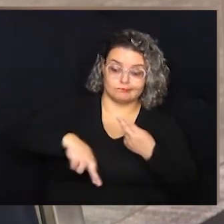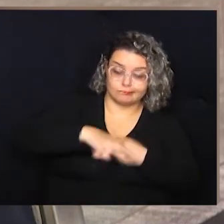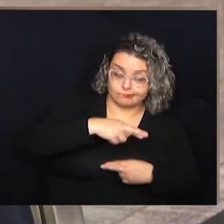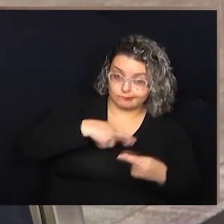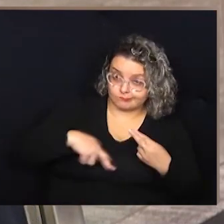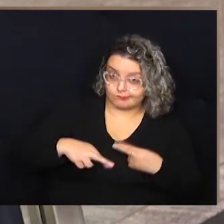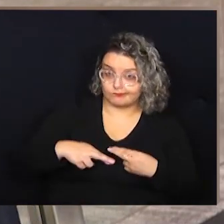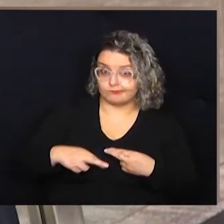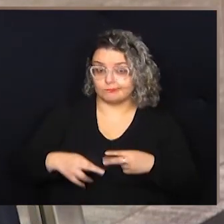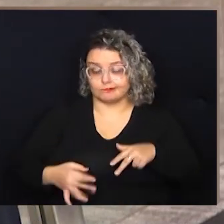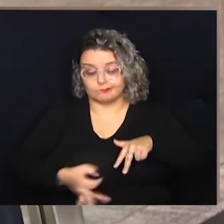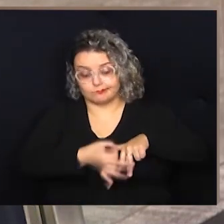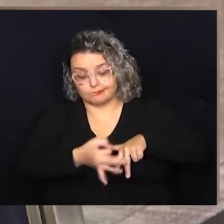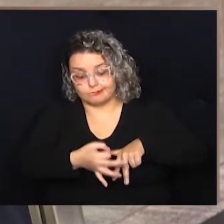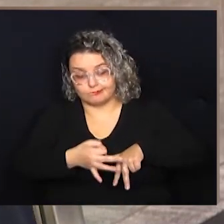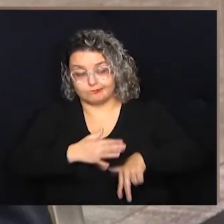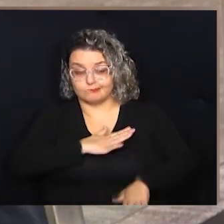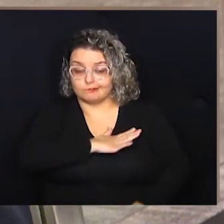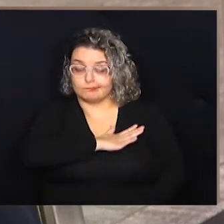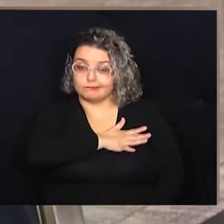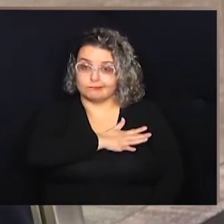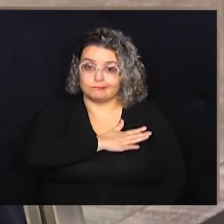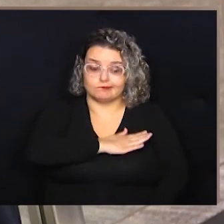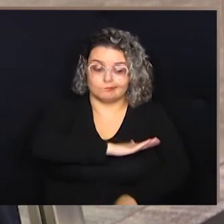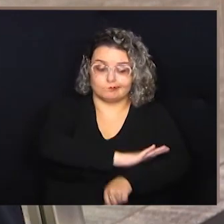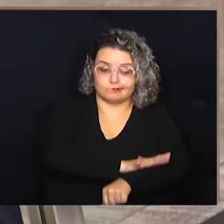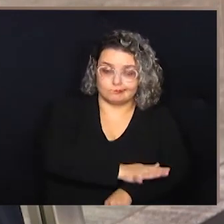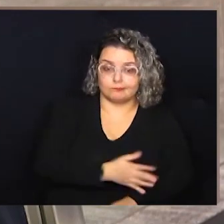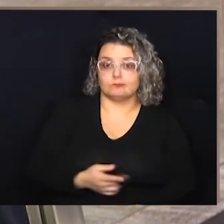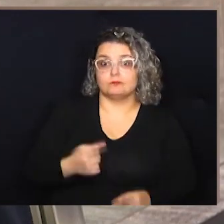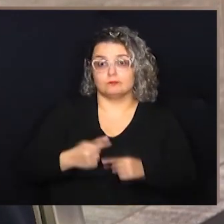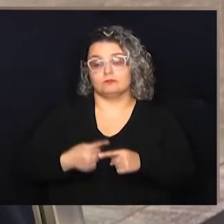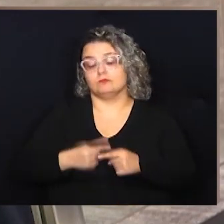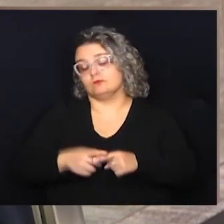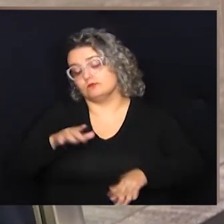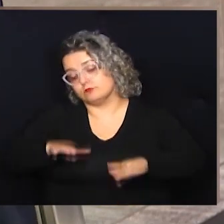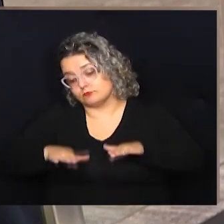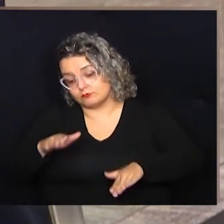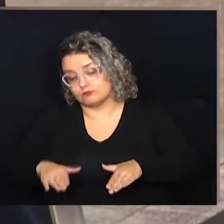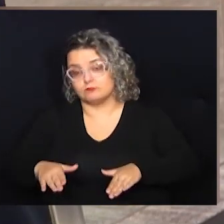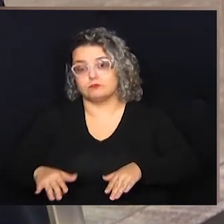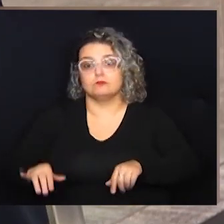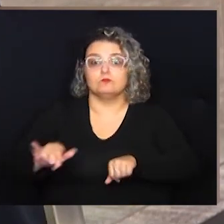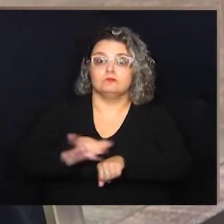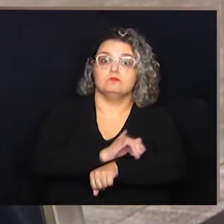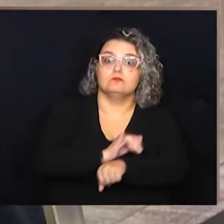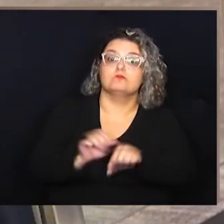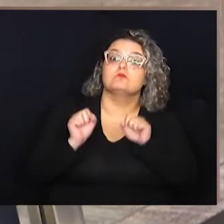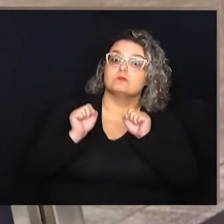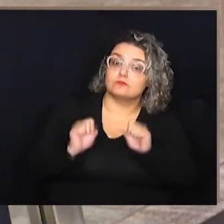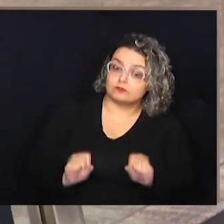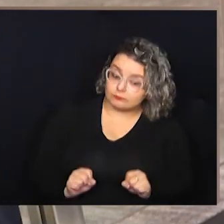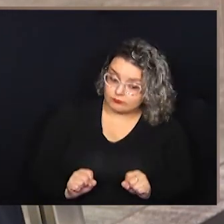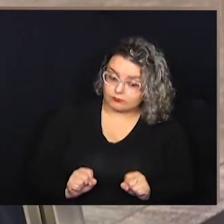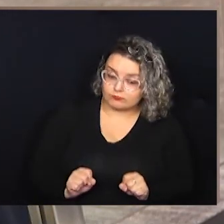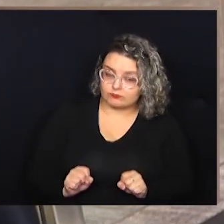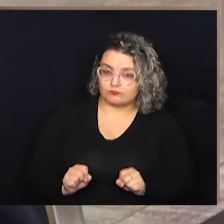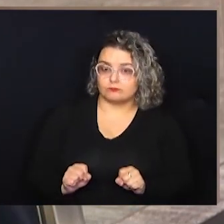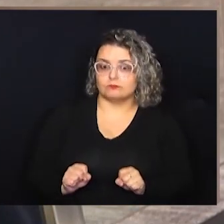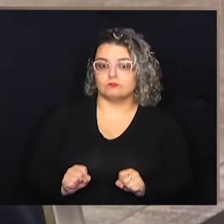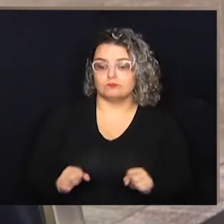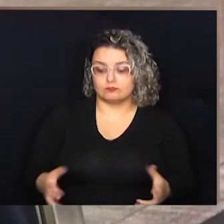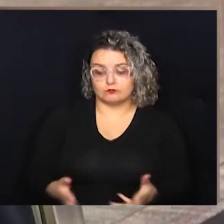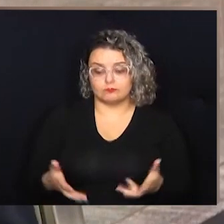relacionadas ao discurso preconceituoso, do discriminador, porque muitas vezes esses instrumentos podem servir